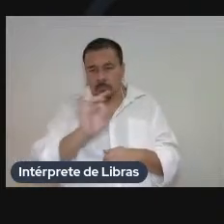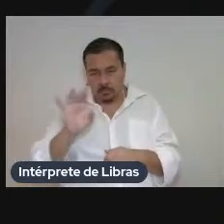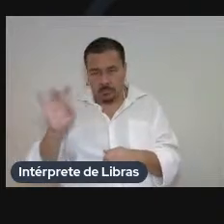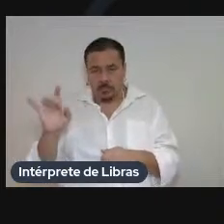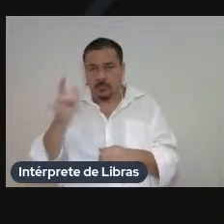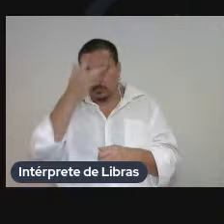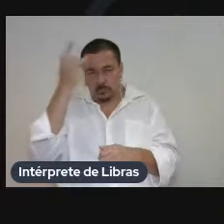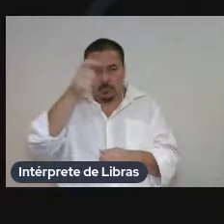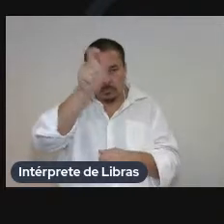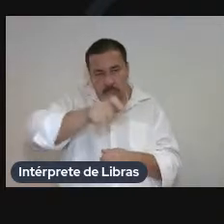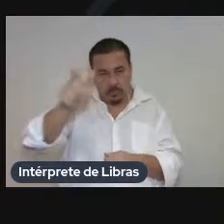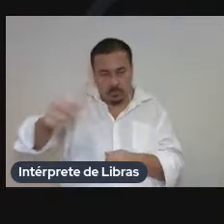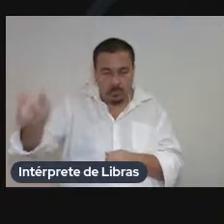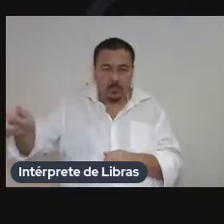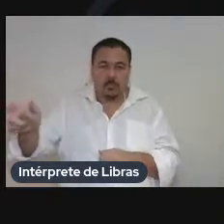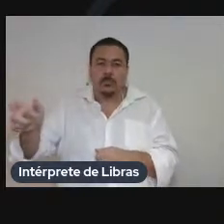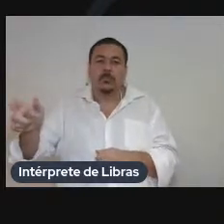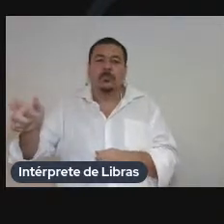cada pessoa de